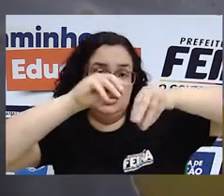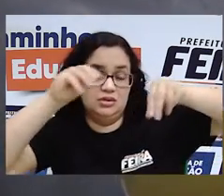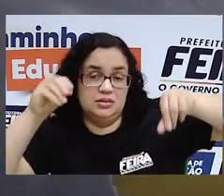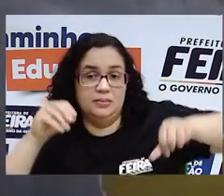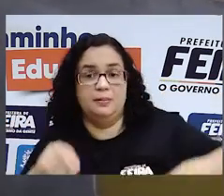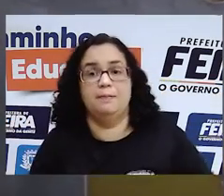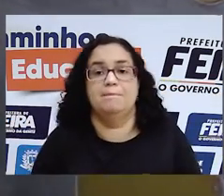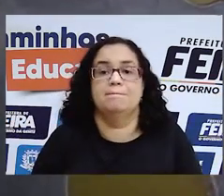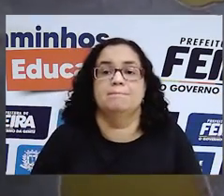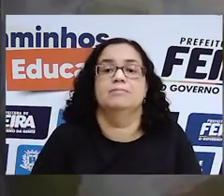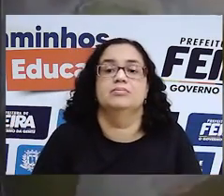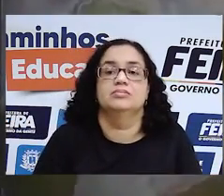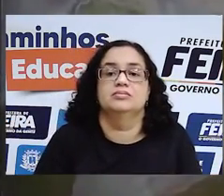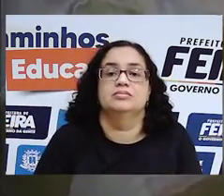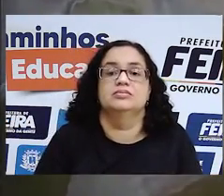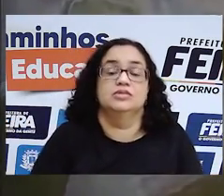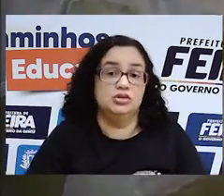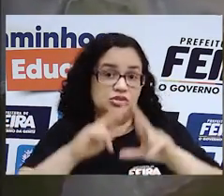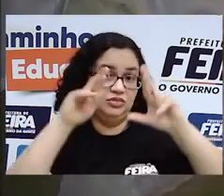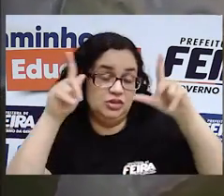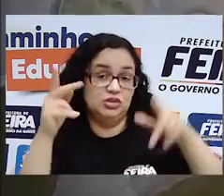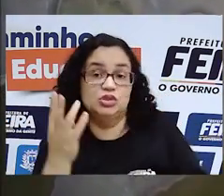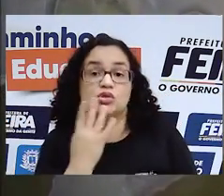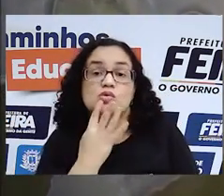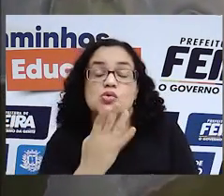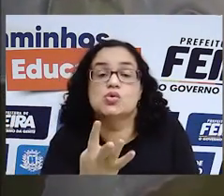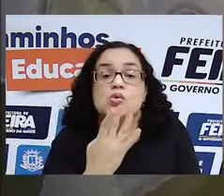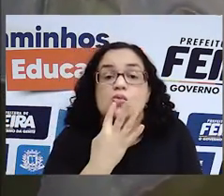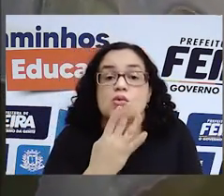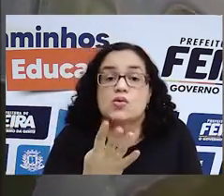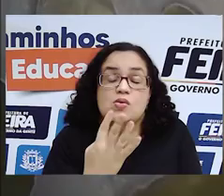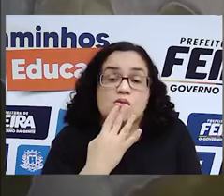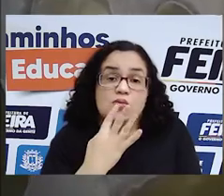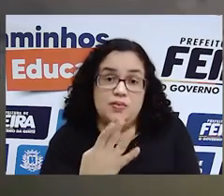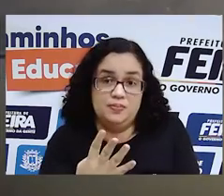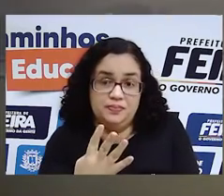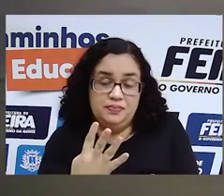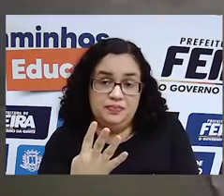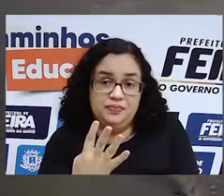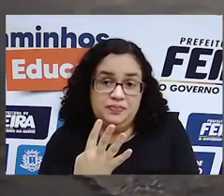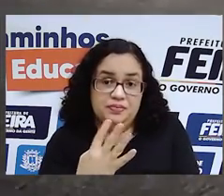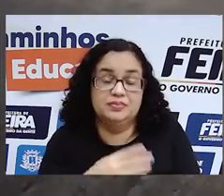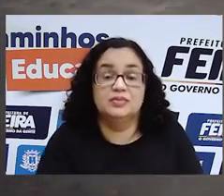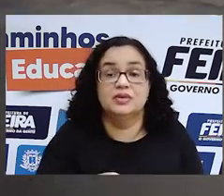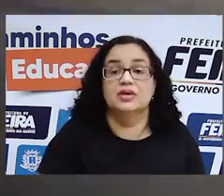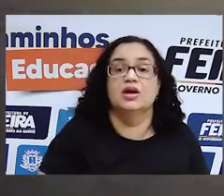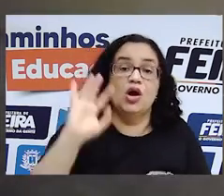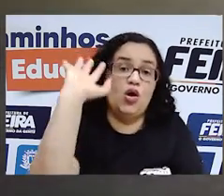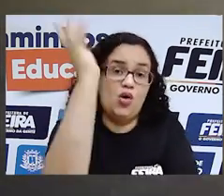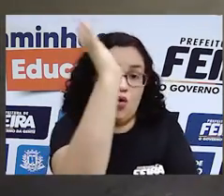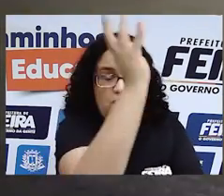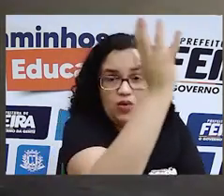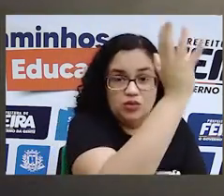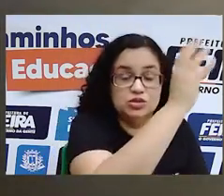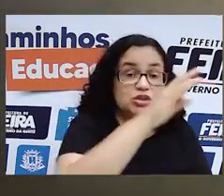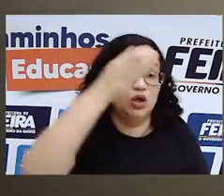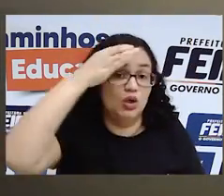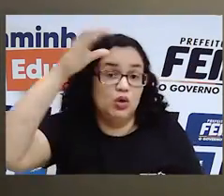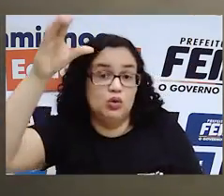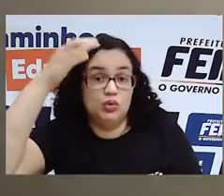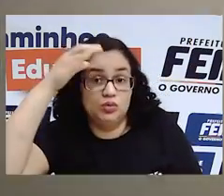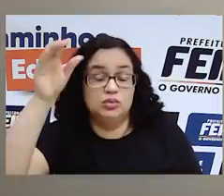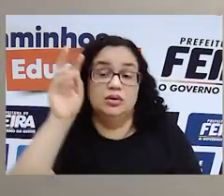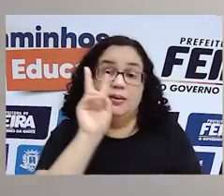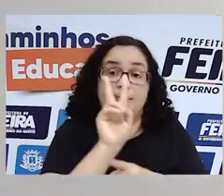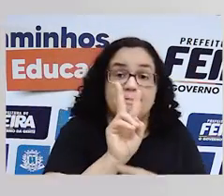que se vea nos pontos com diferentes cores. Na atualidade o lugar converteu-se em uma área ecológica e cultural e encontra-se protegida.